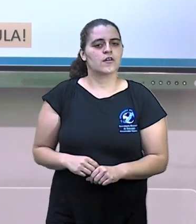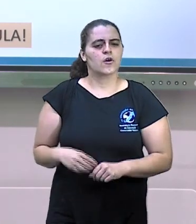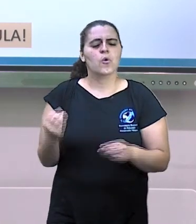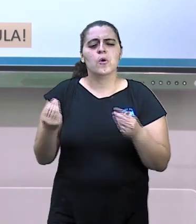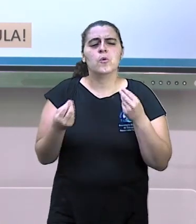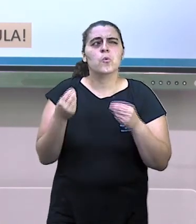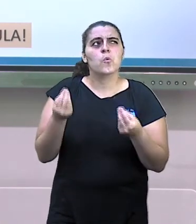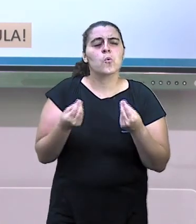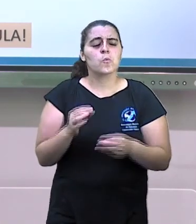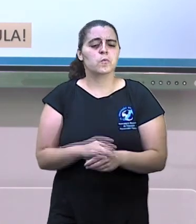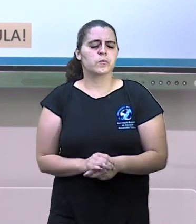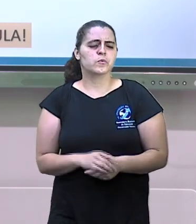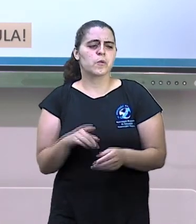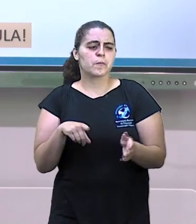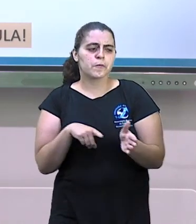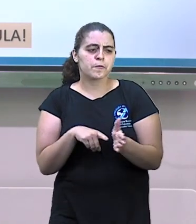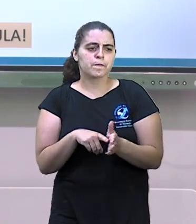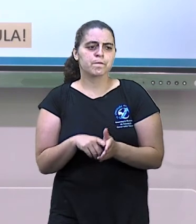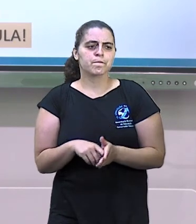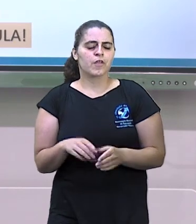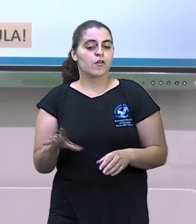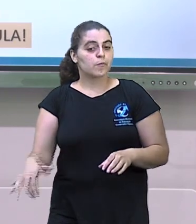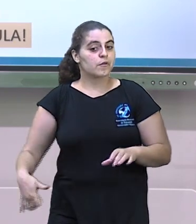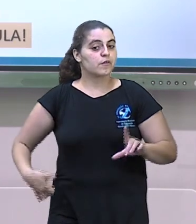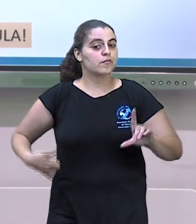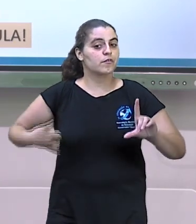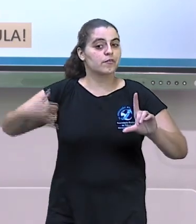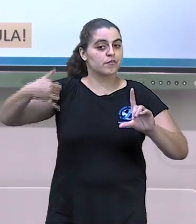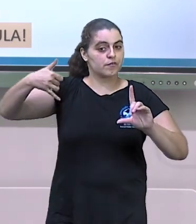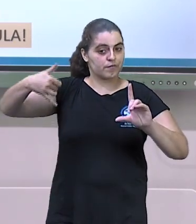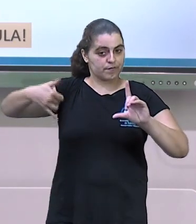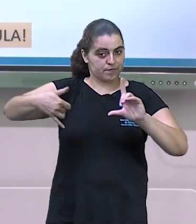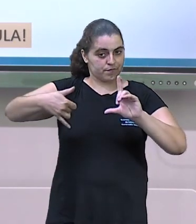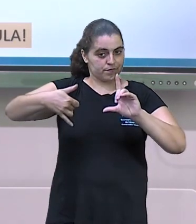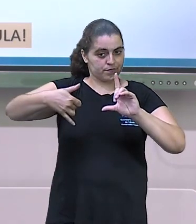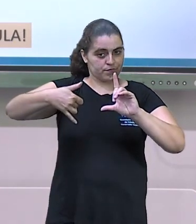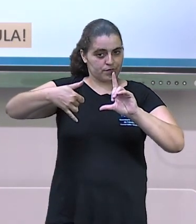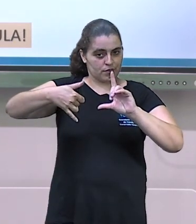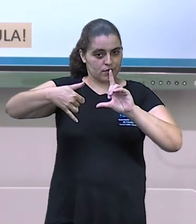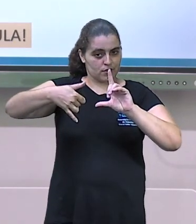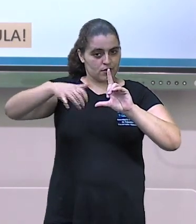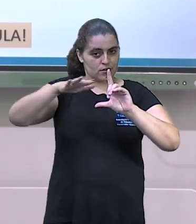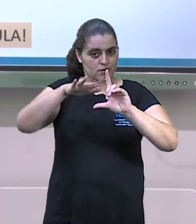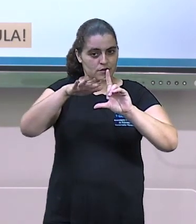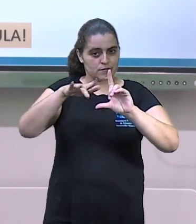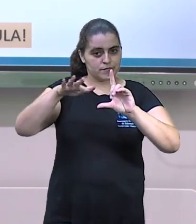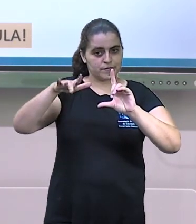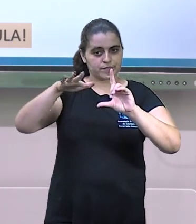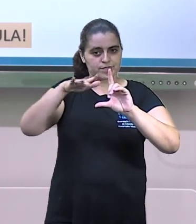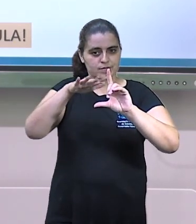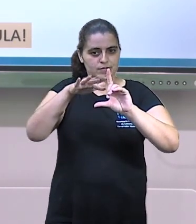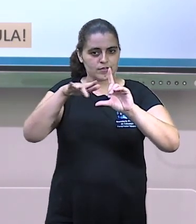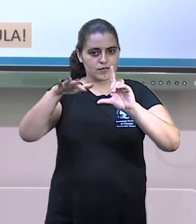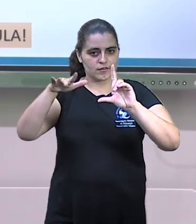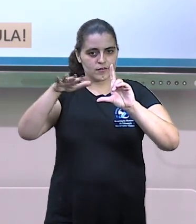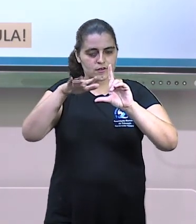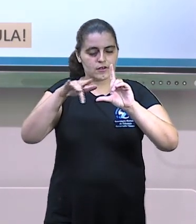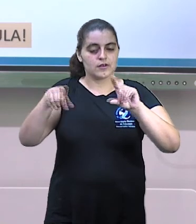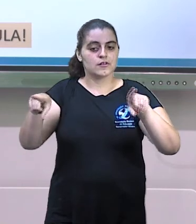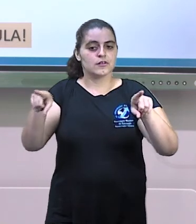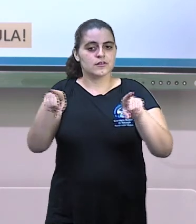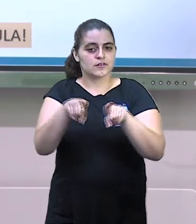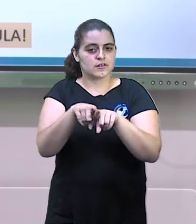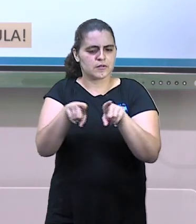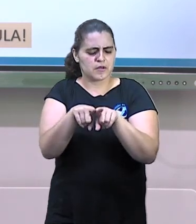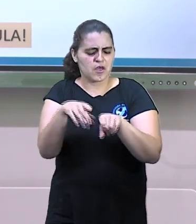eu faço isso, professora? Bom, é só apontar a câmera do seu celular na imagem aqui, ó, no cantinho da tela. Também